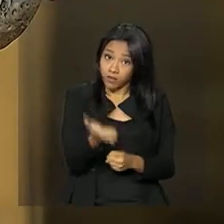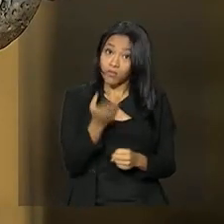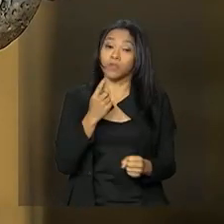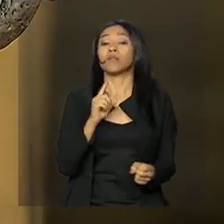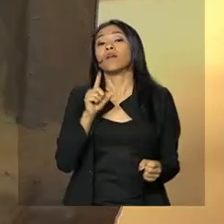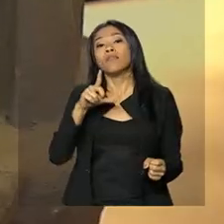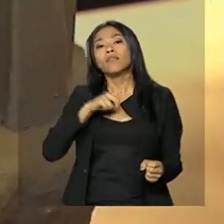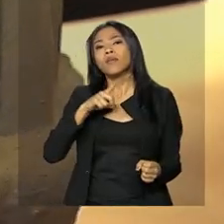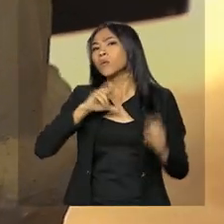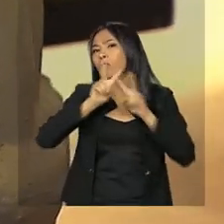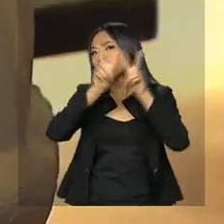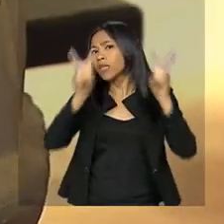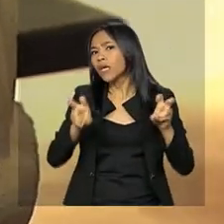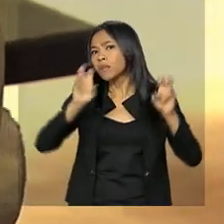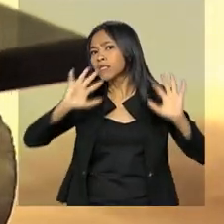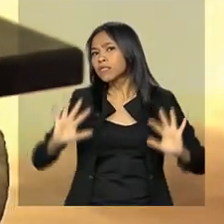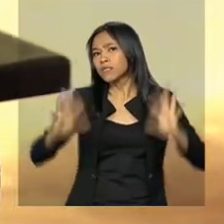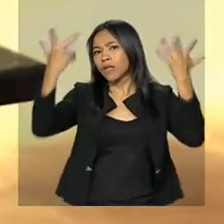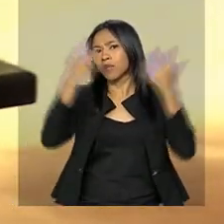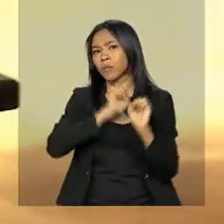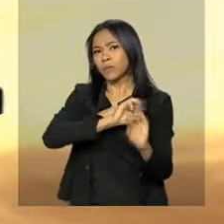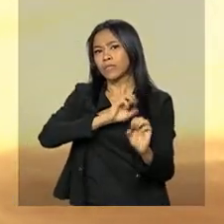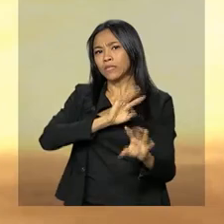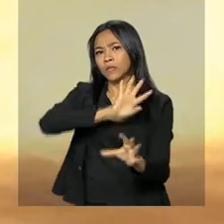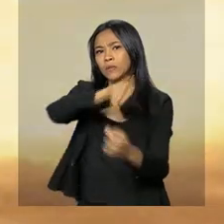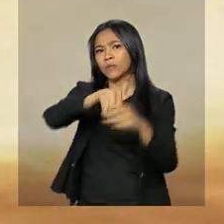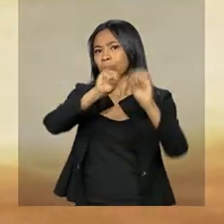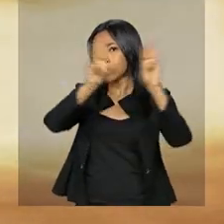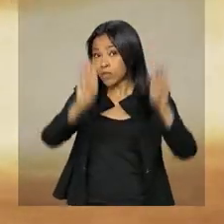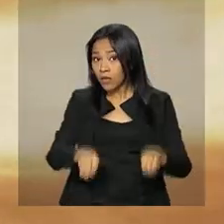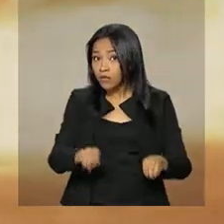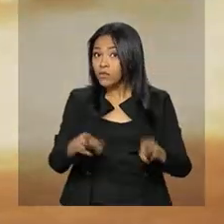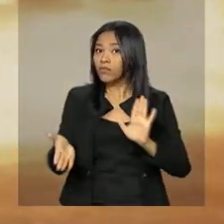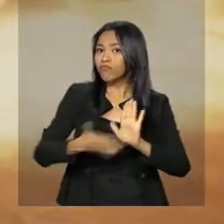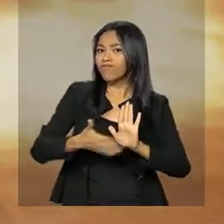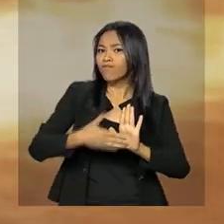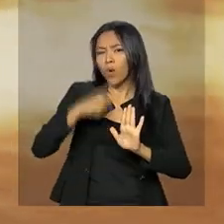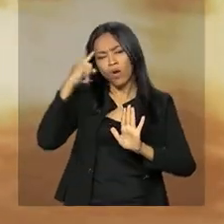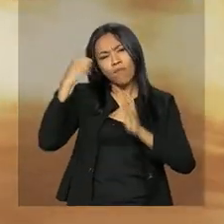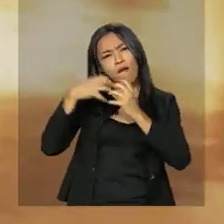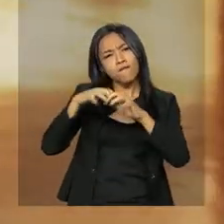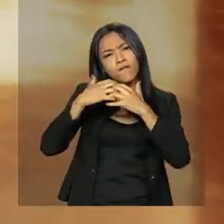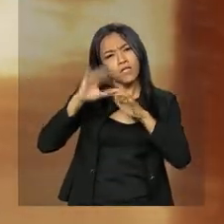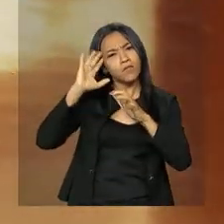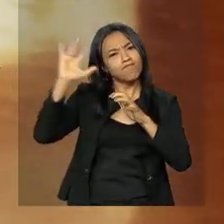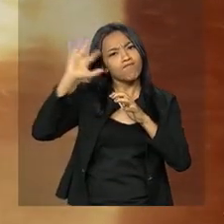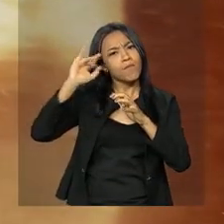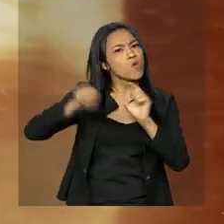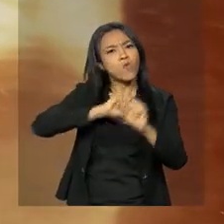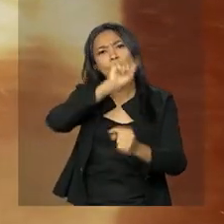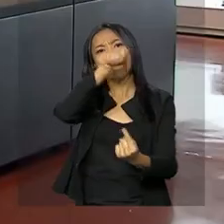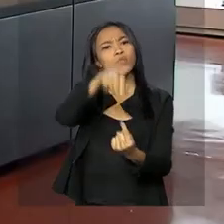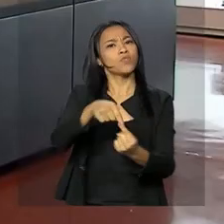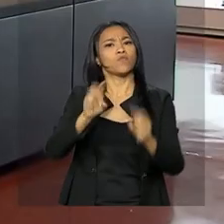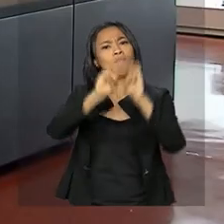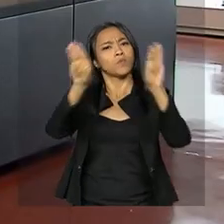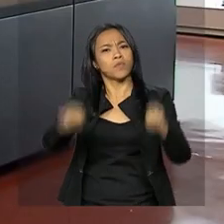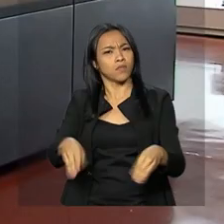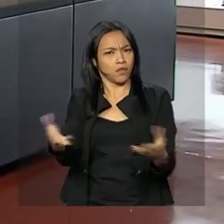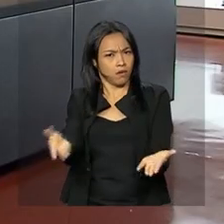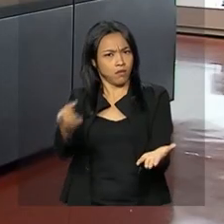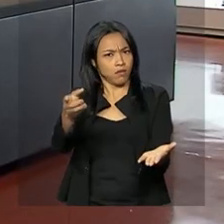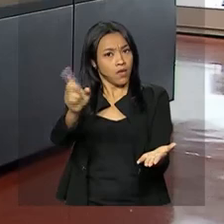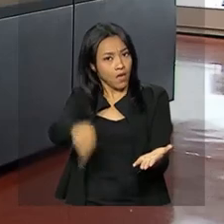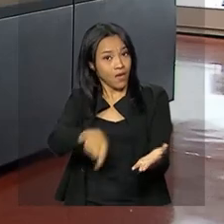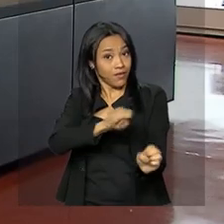Museus tem o tema Celebrando a Educação em Museus e propõe uma reflexão sobre as principais funções do museu, que é